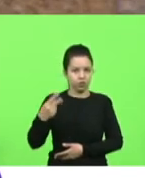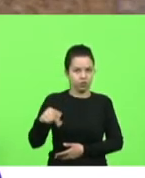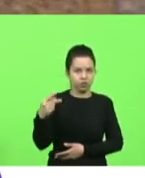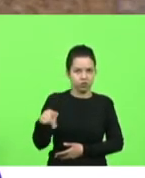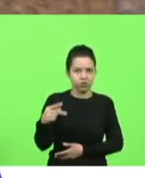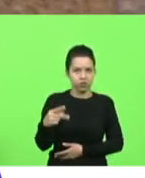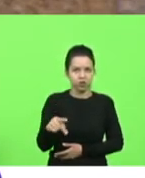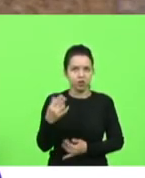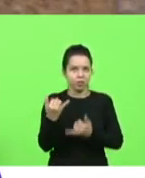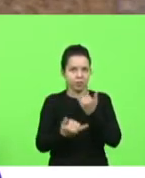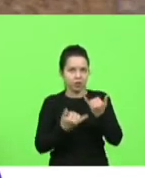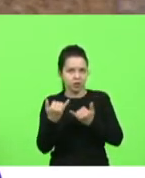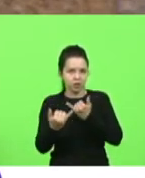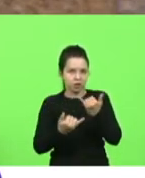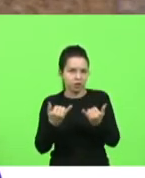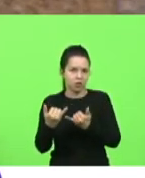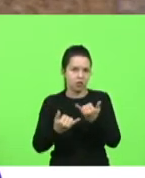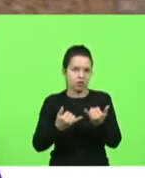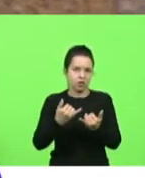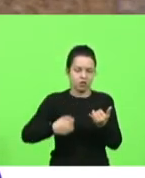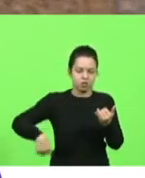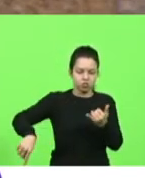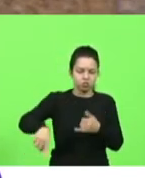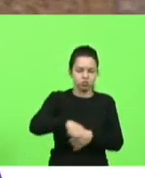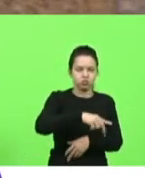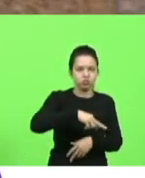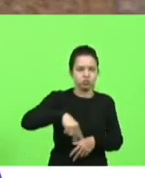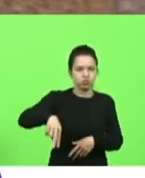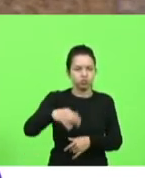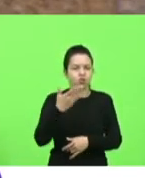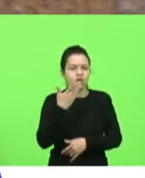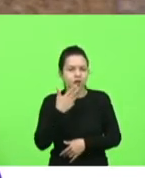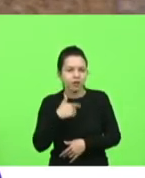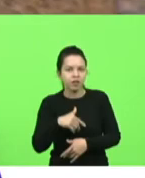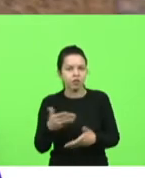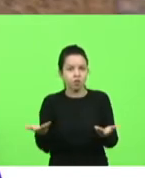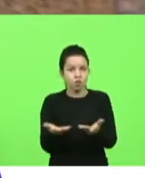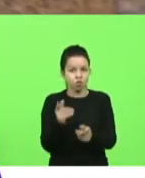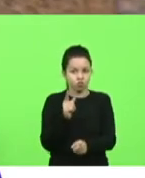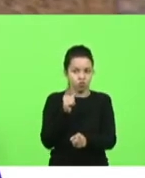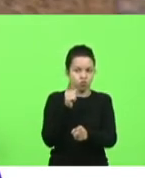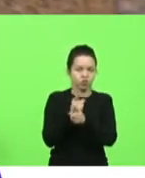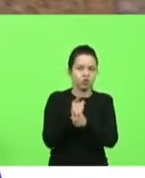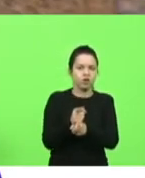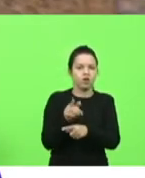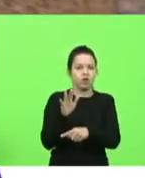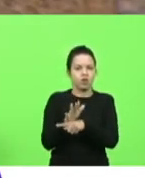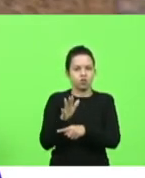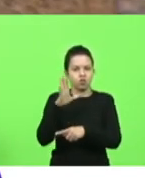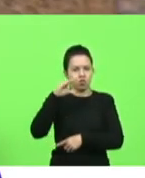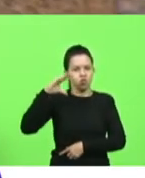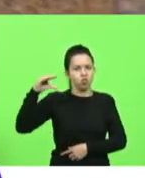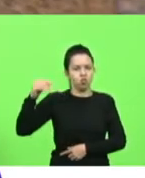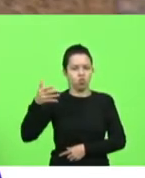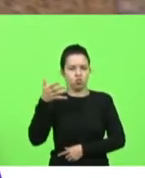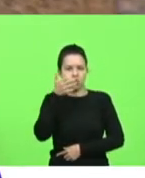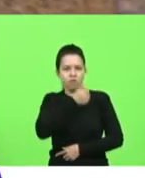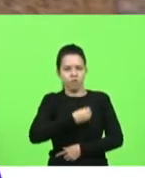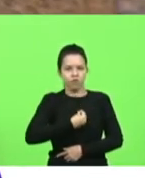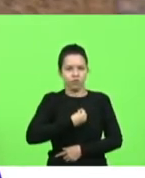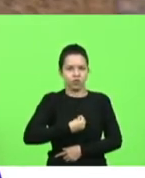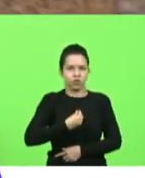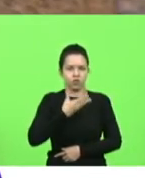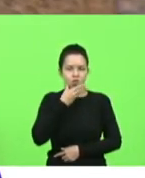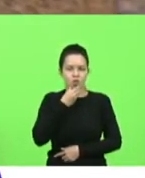ficava brincando em volta da nossa viatura era um menino quando era e hoje eu encontrei ele salva-vidas adulto já um homão do meu tamanho